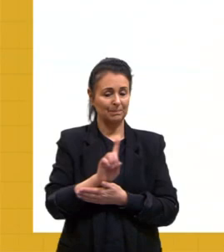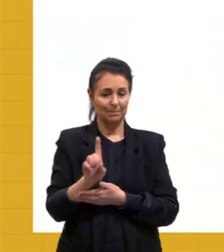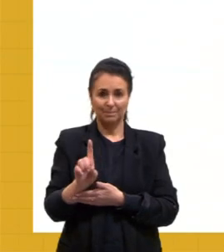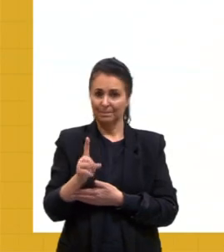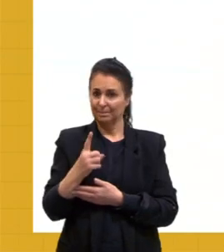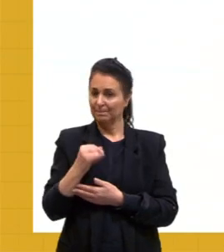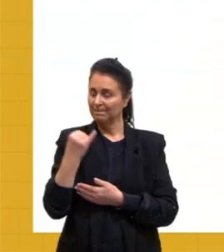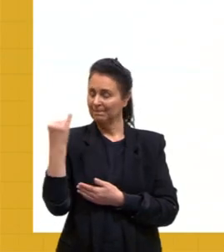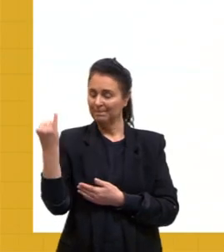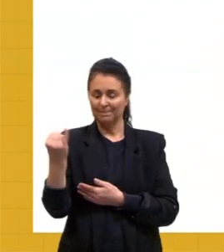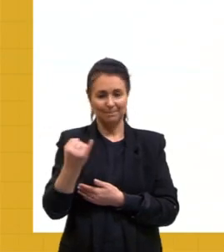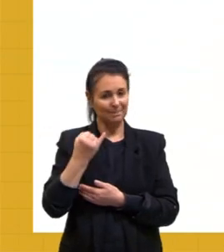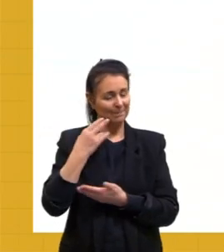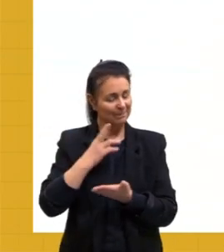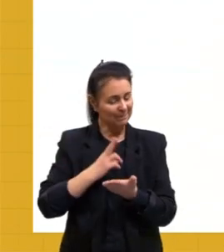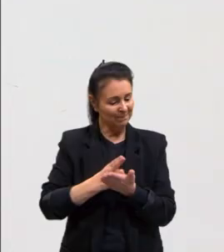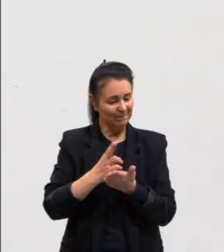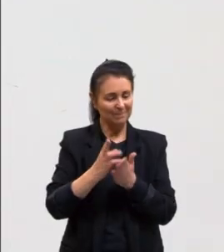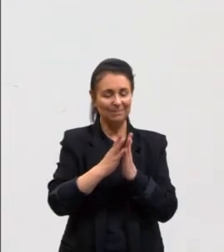continua, segue o baile.